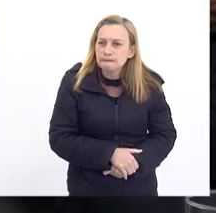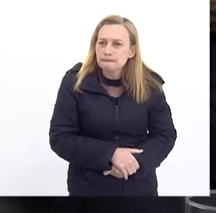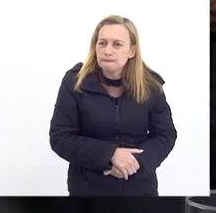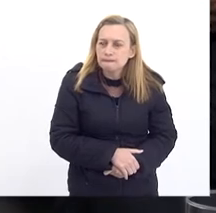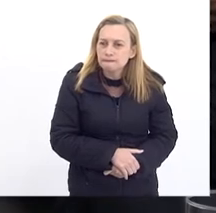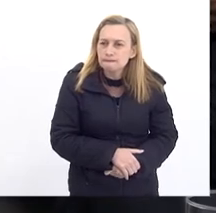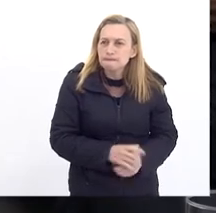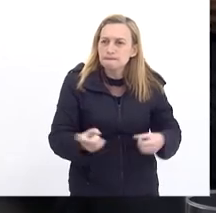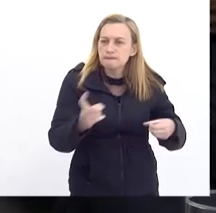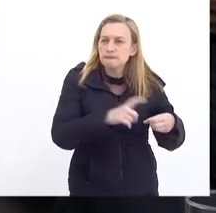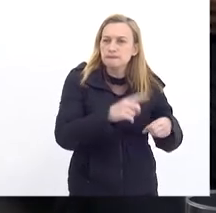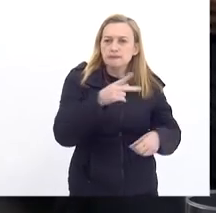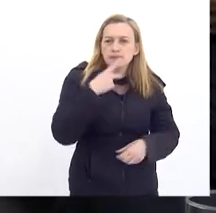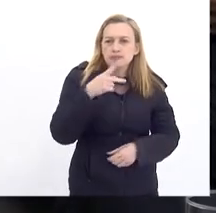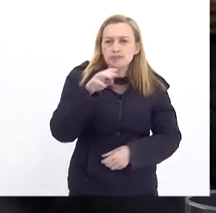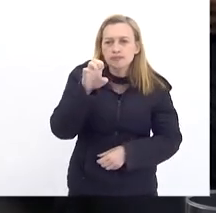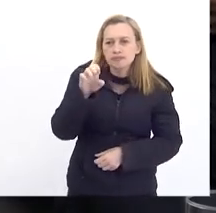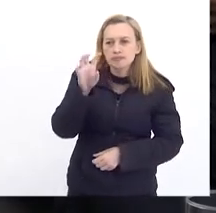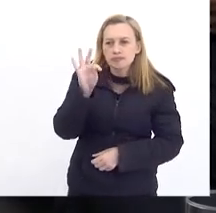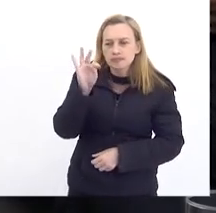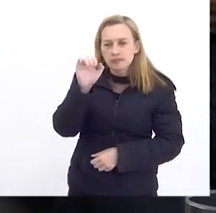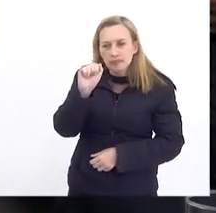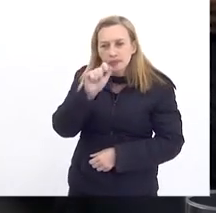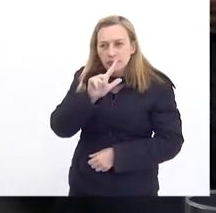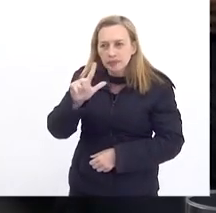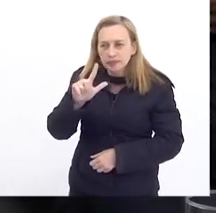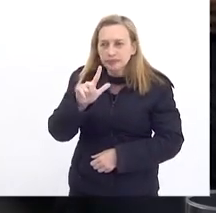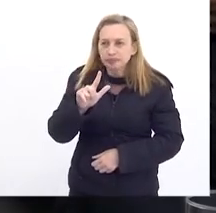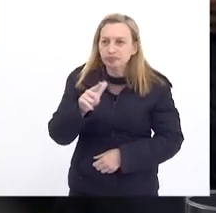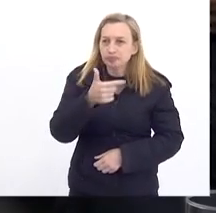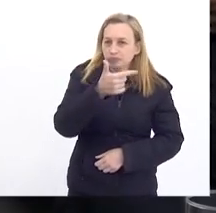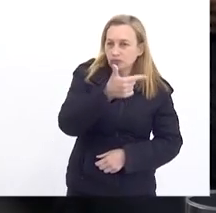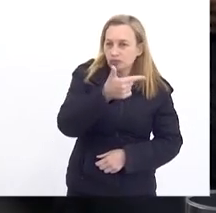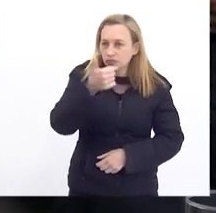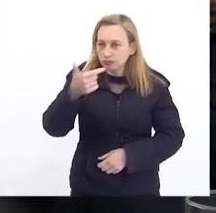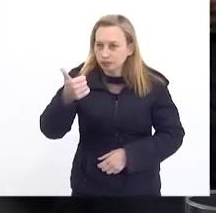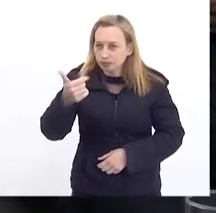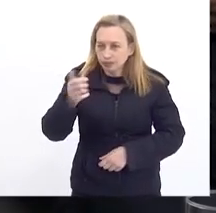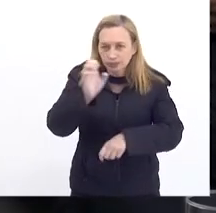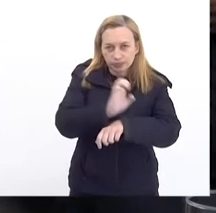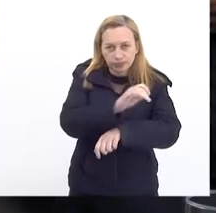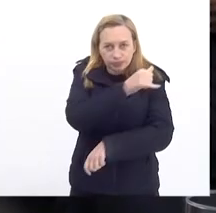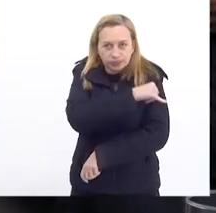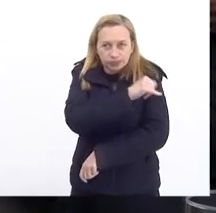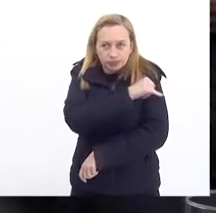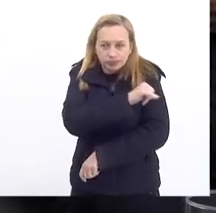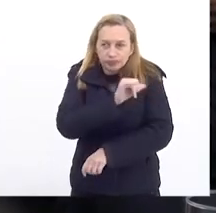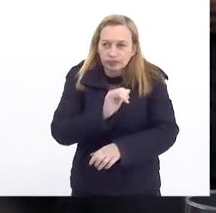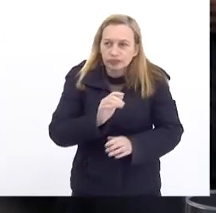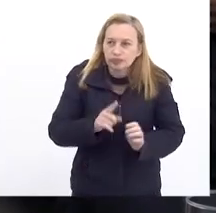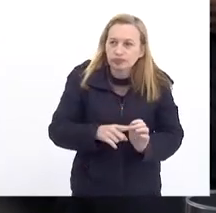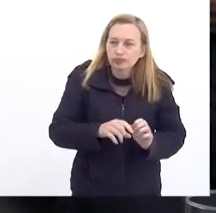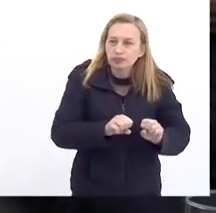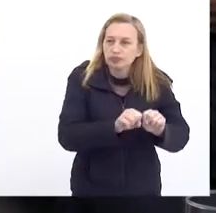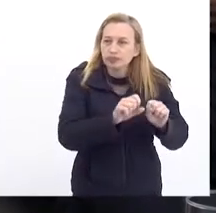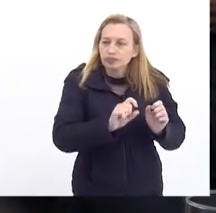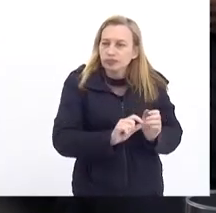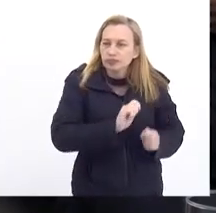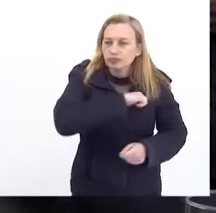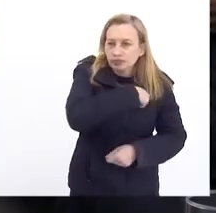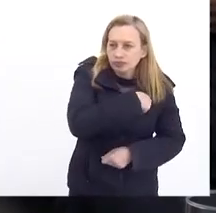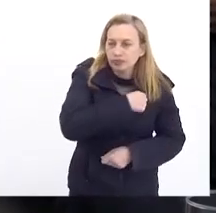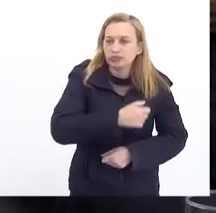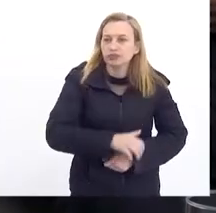Voltar A falar Do etanol Vamos lá Se em 2012 O estado do Rio De Janeiro Deu incentivo Fiscal Para os usineiros